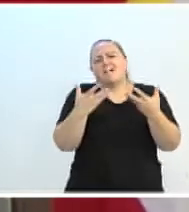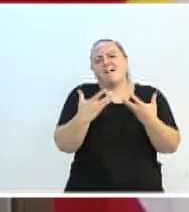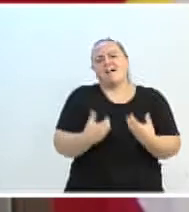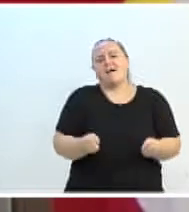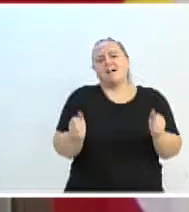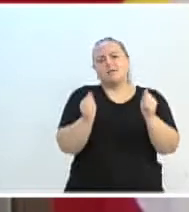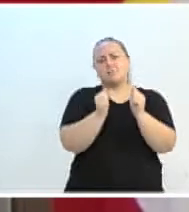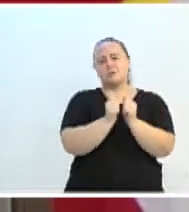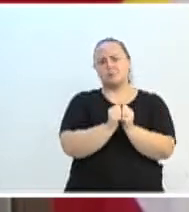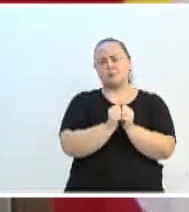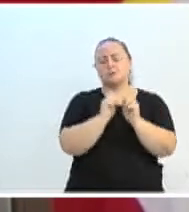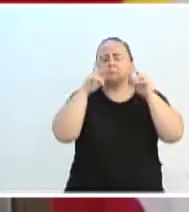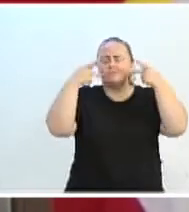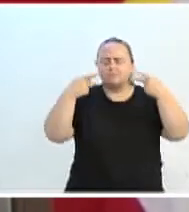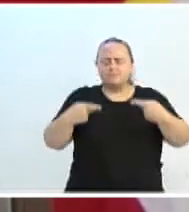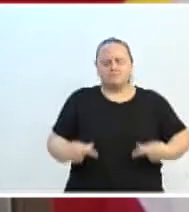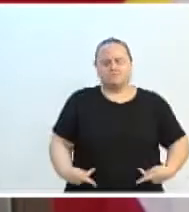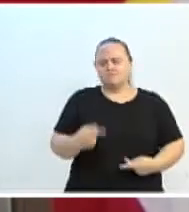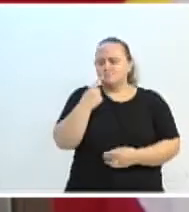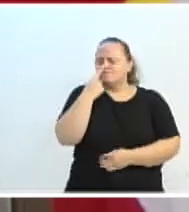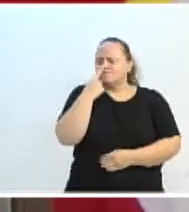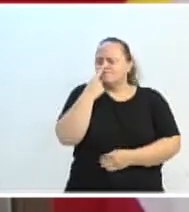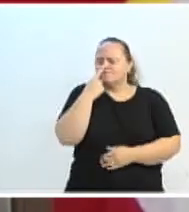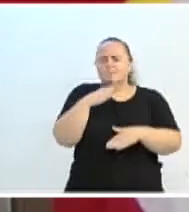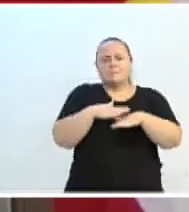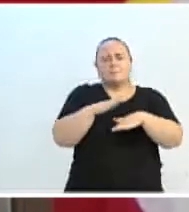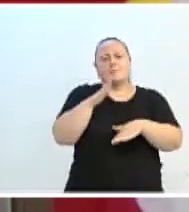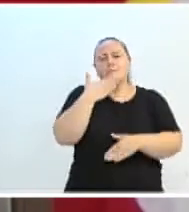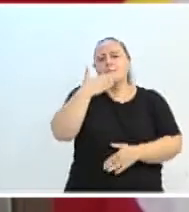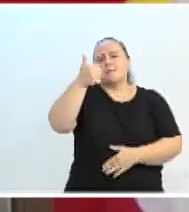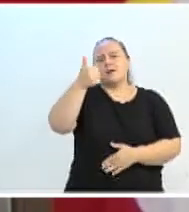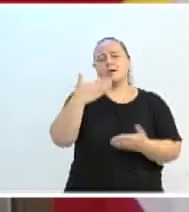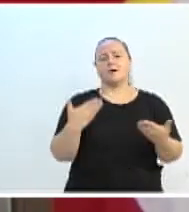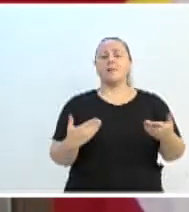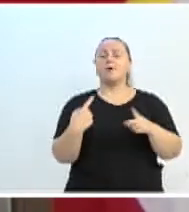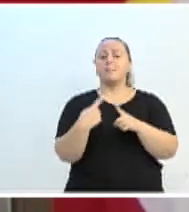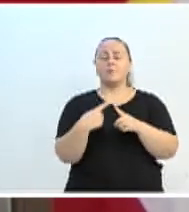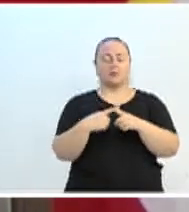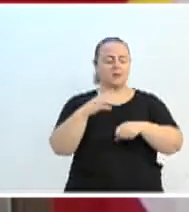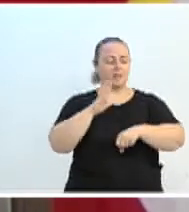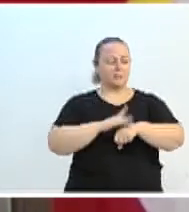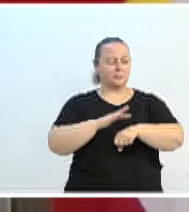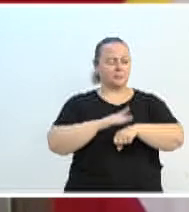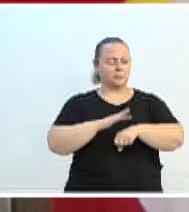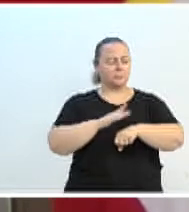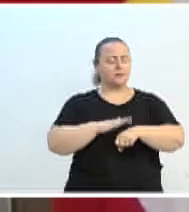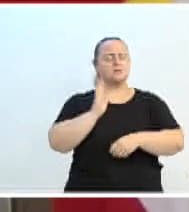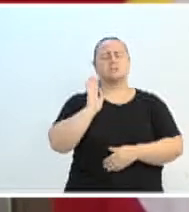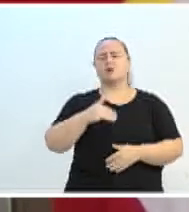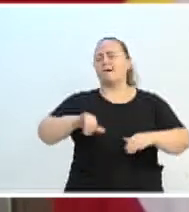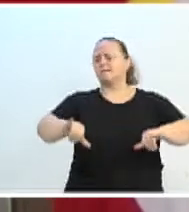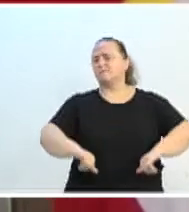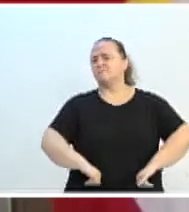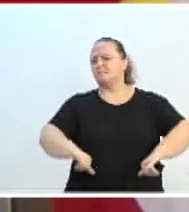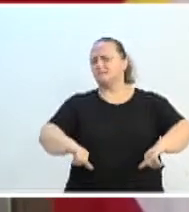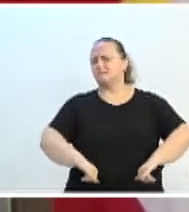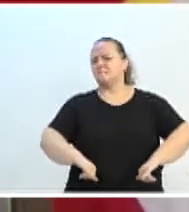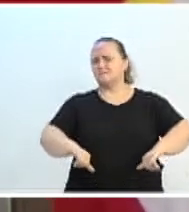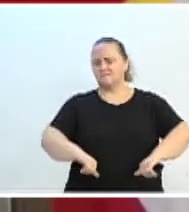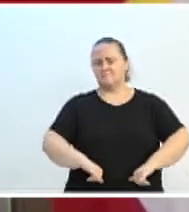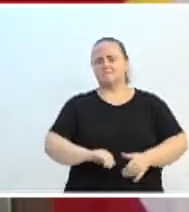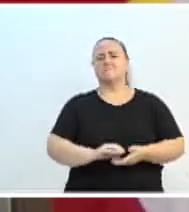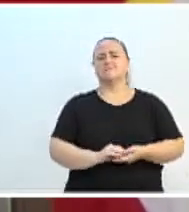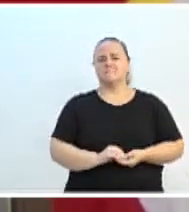mais humanidade, já que a doença já traz tanto sofrimento para os familiares e amigos.